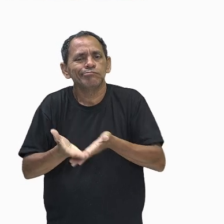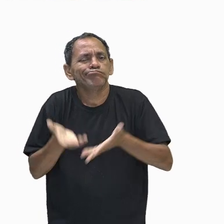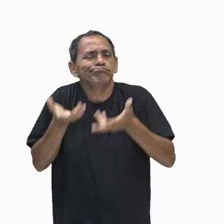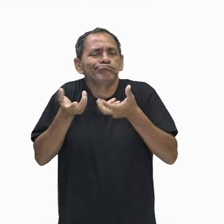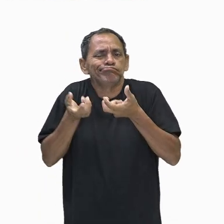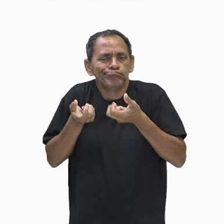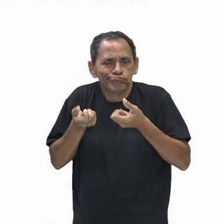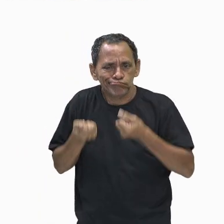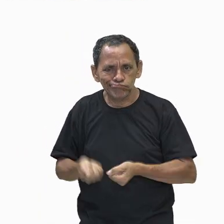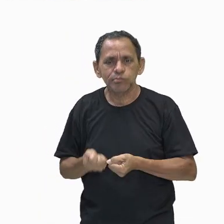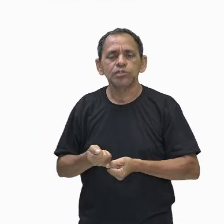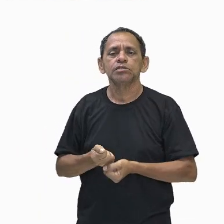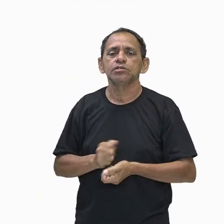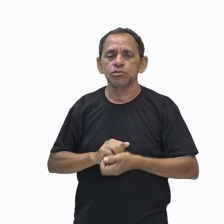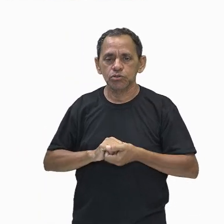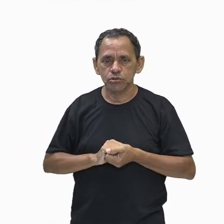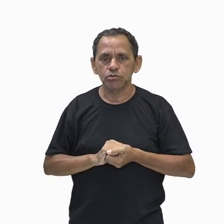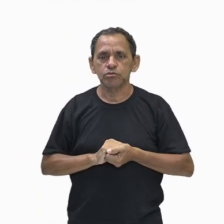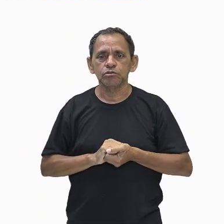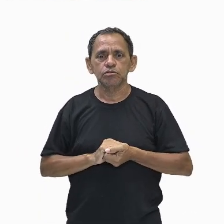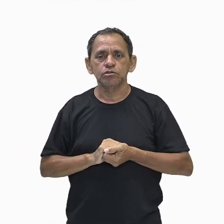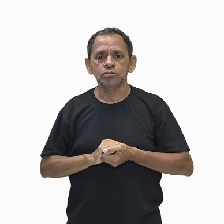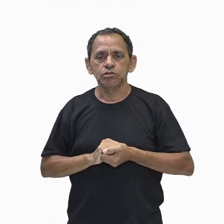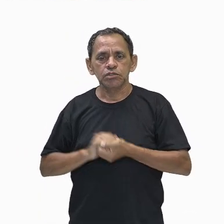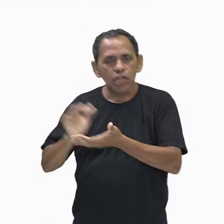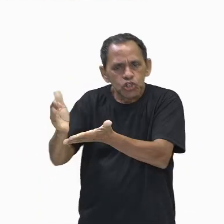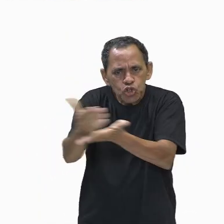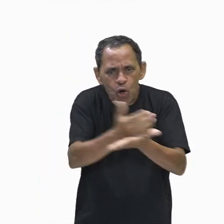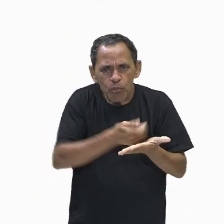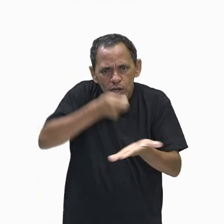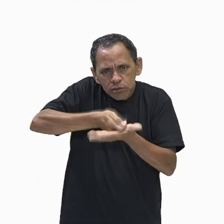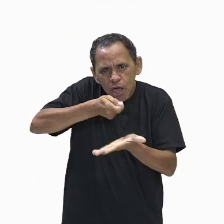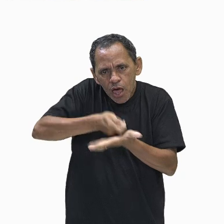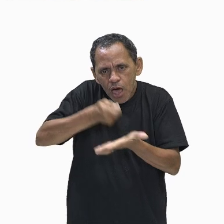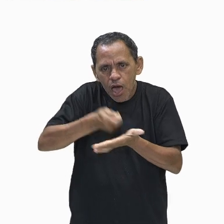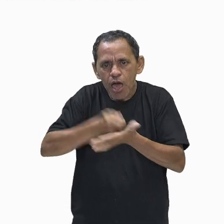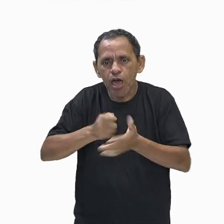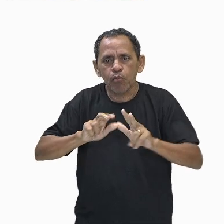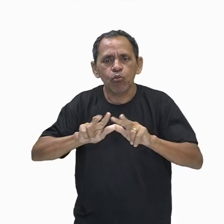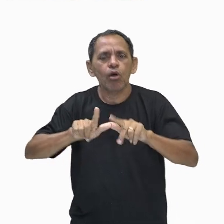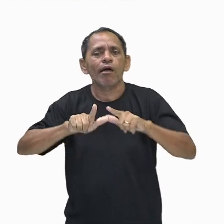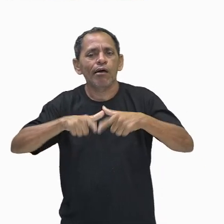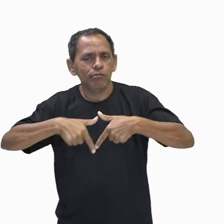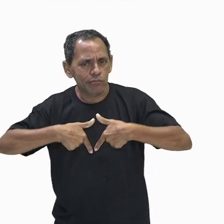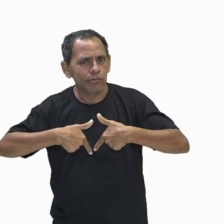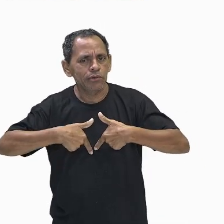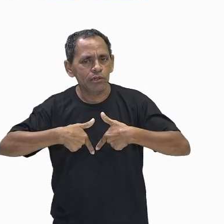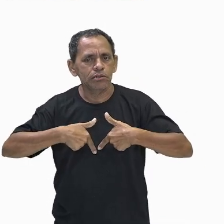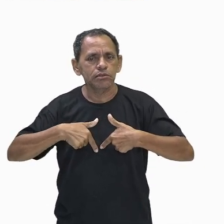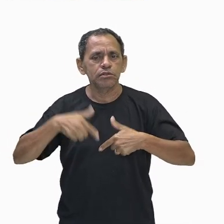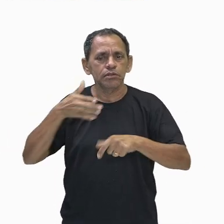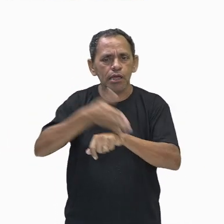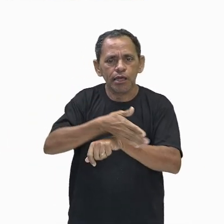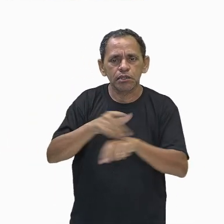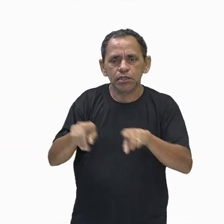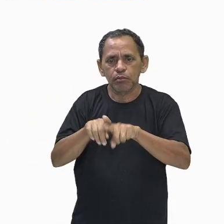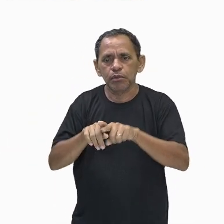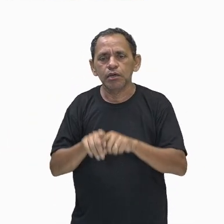aí da mão do faraó. O processo de libertação, então, dos hebreus do Egito começa, tá? O início, então, do Êxodo.